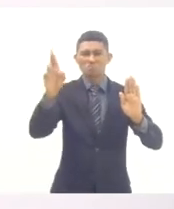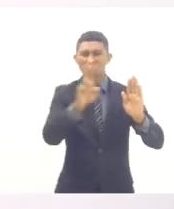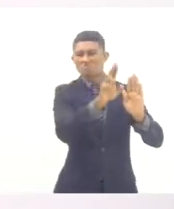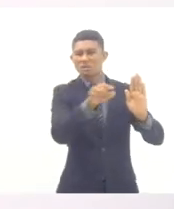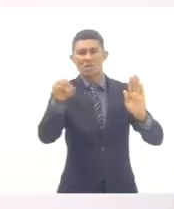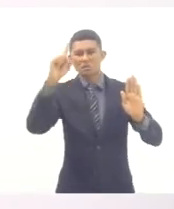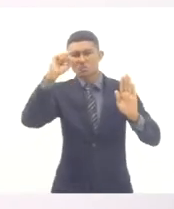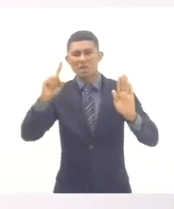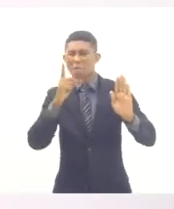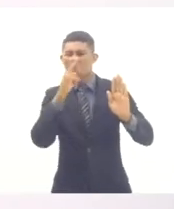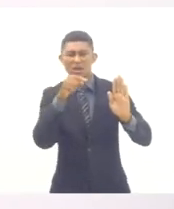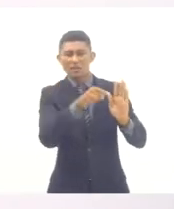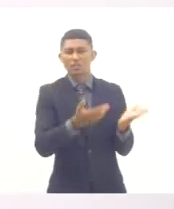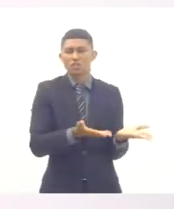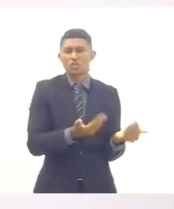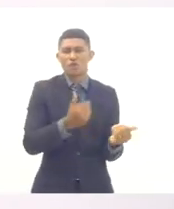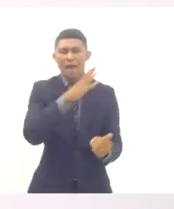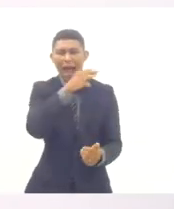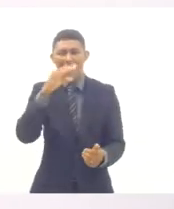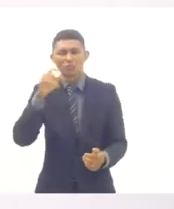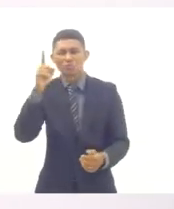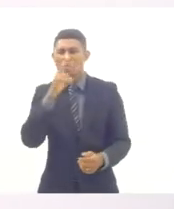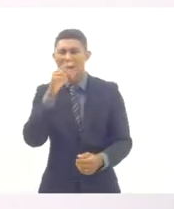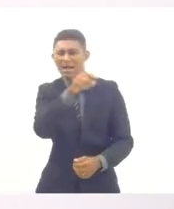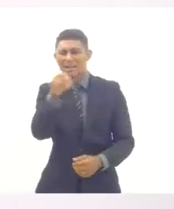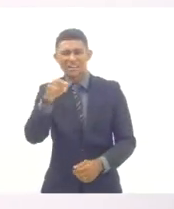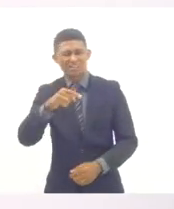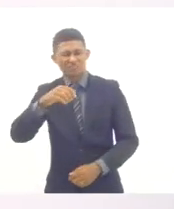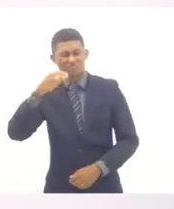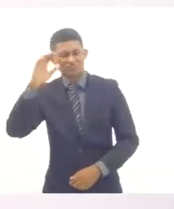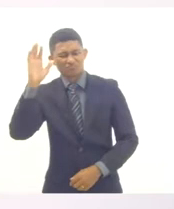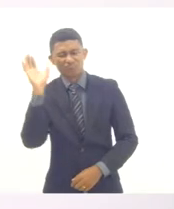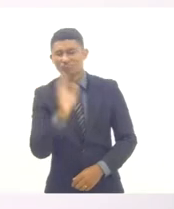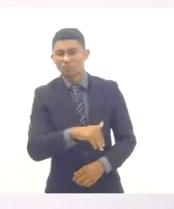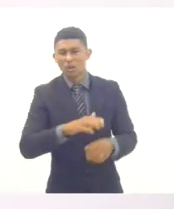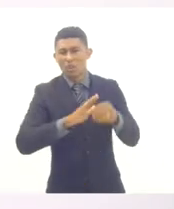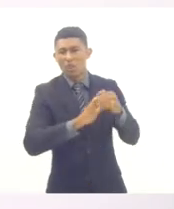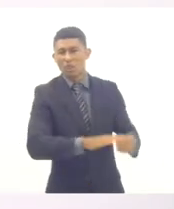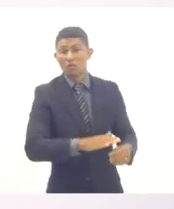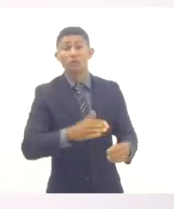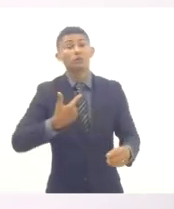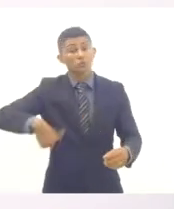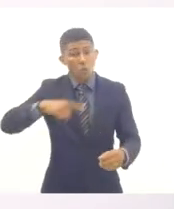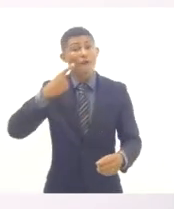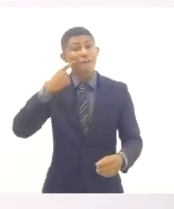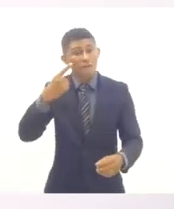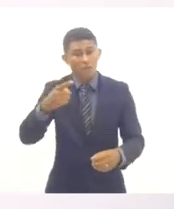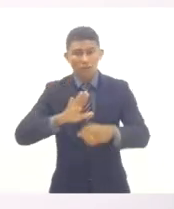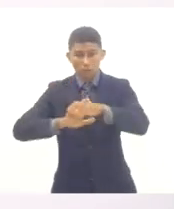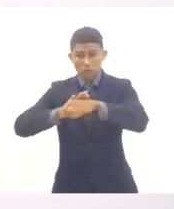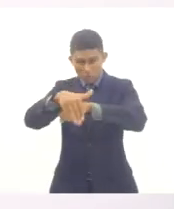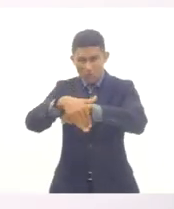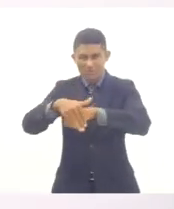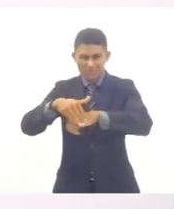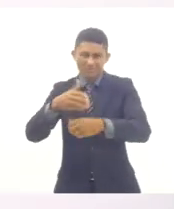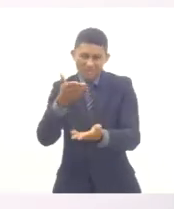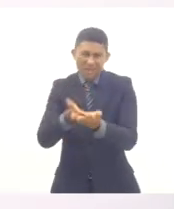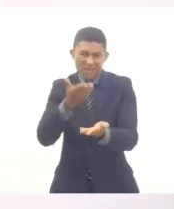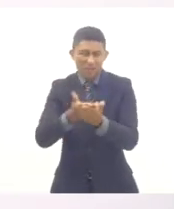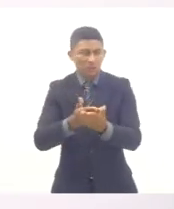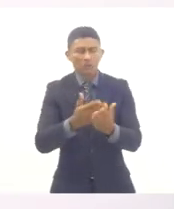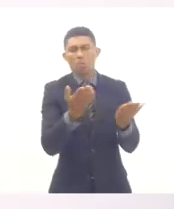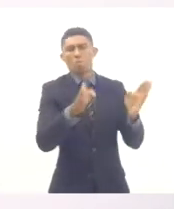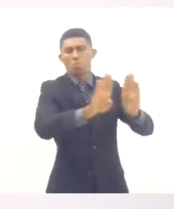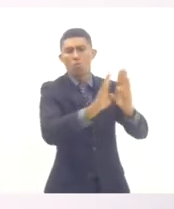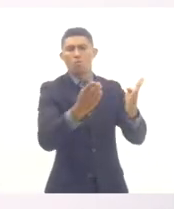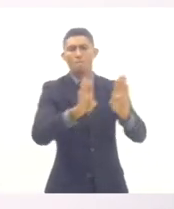colocada em segundo plano. A gente viu centenas de turnos da noite serem fechados. A gente viu centenas de